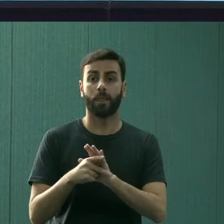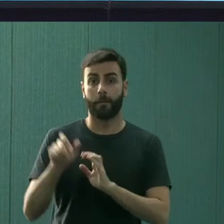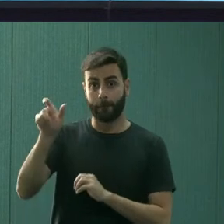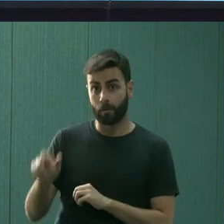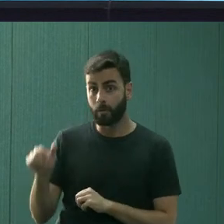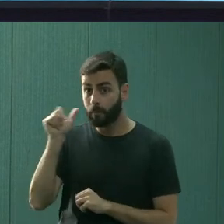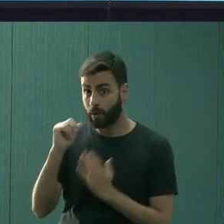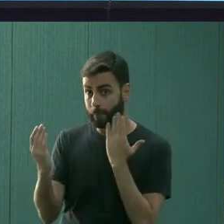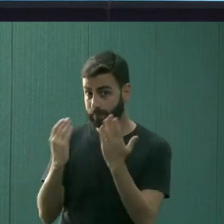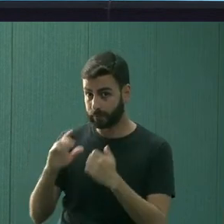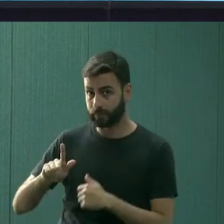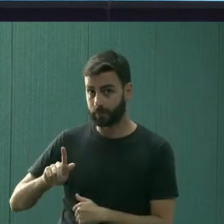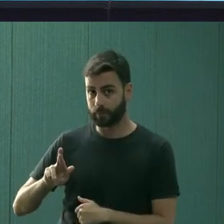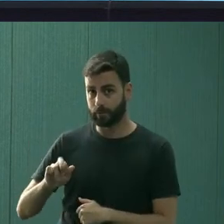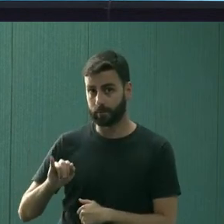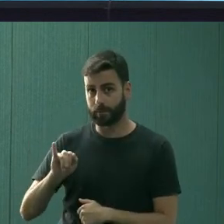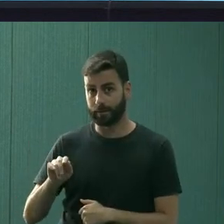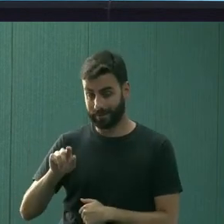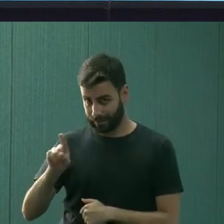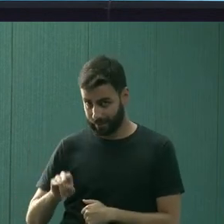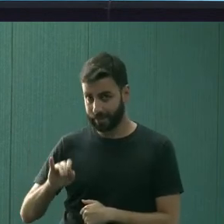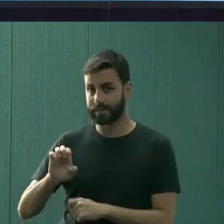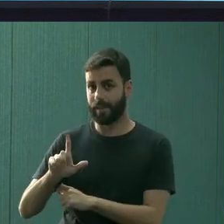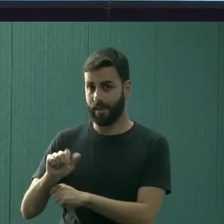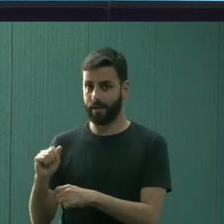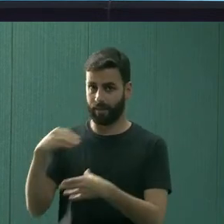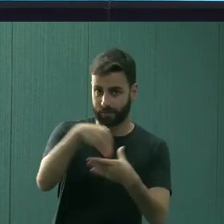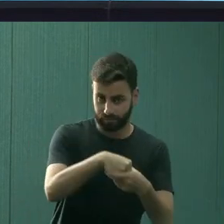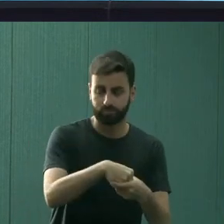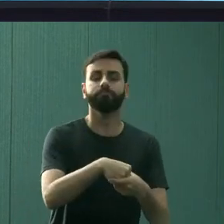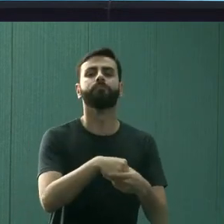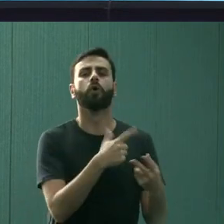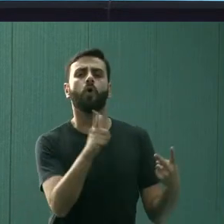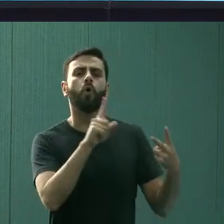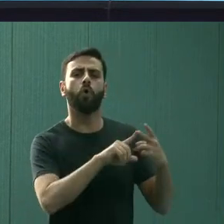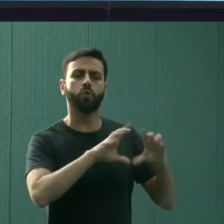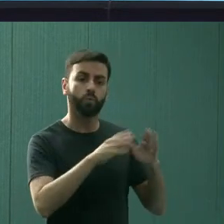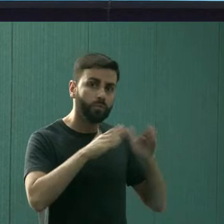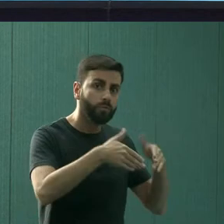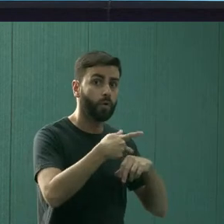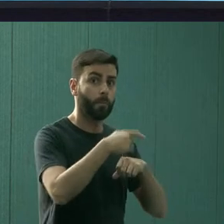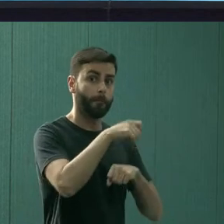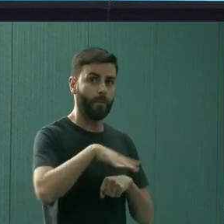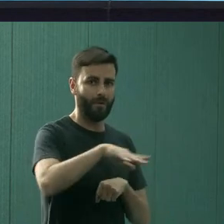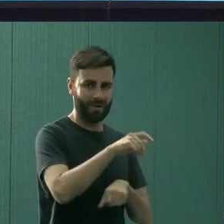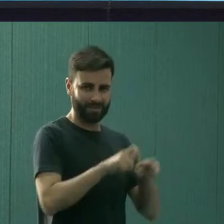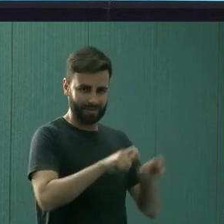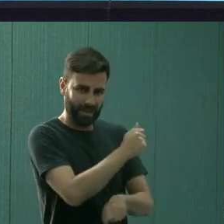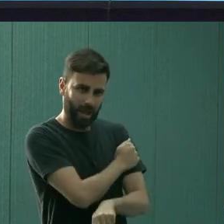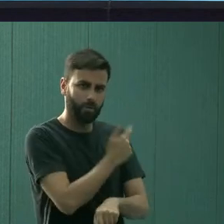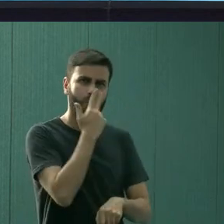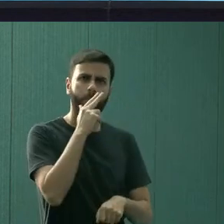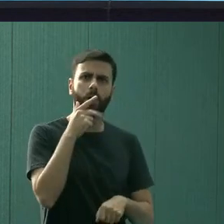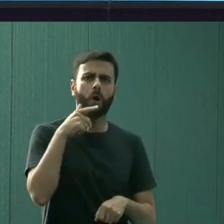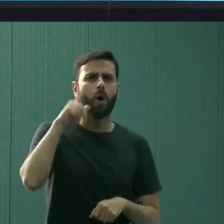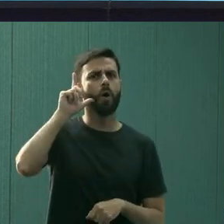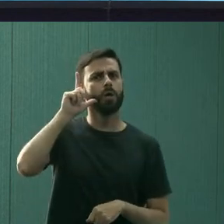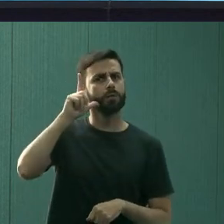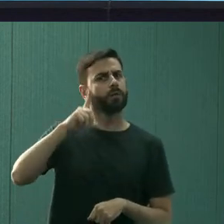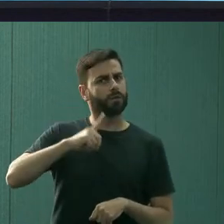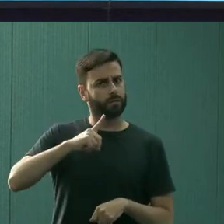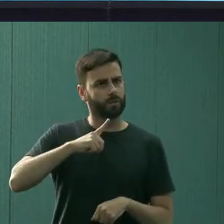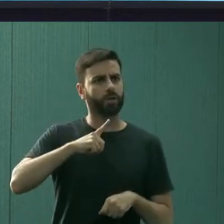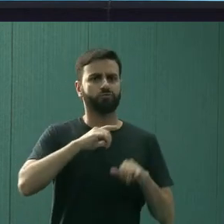Graziella, o Juntos.com, que é voltado para a pós-graduação, que aconteceu, se não me engano, ontem, uma